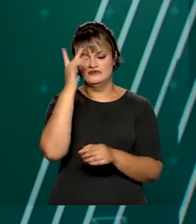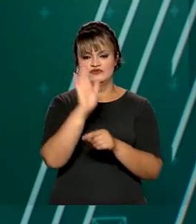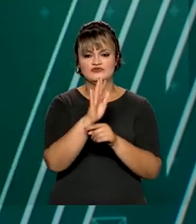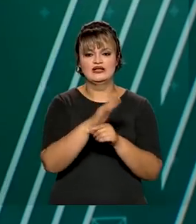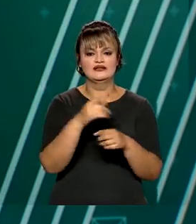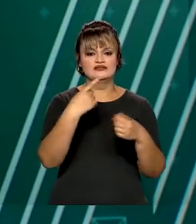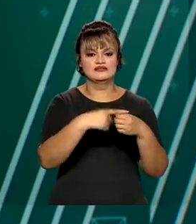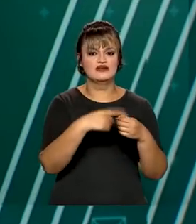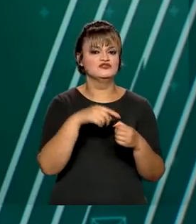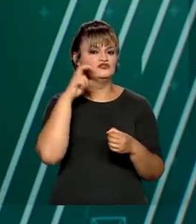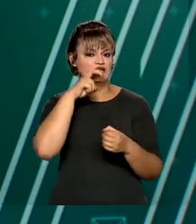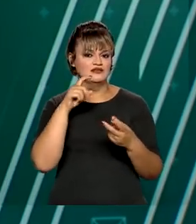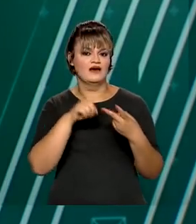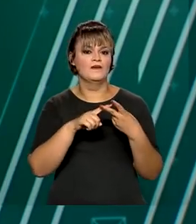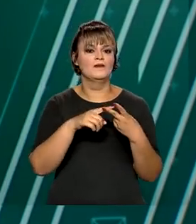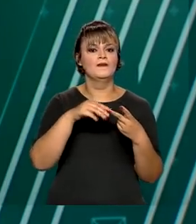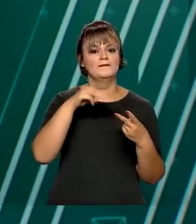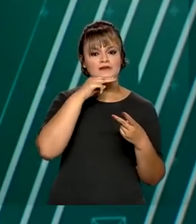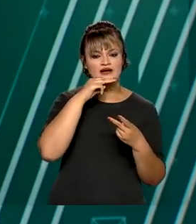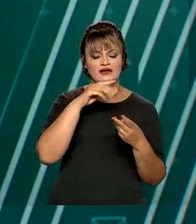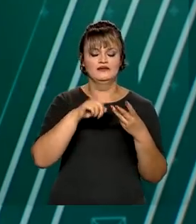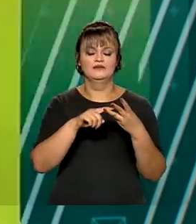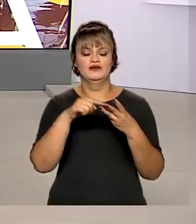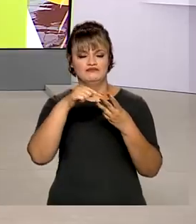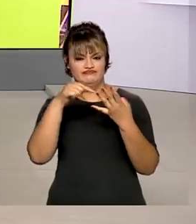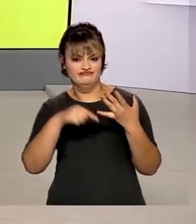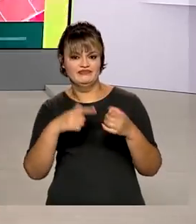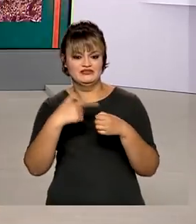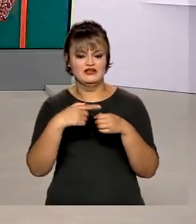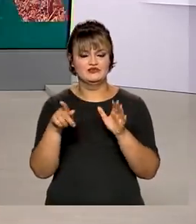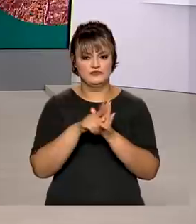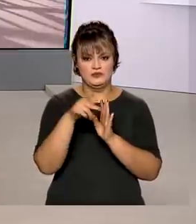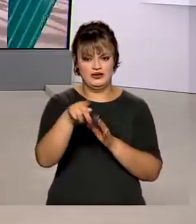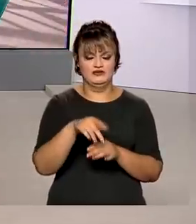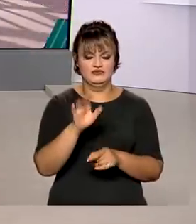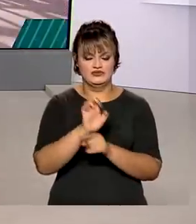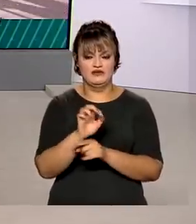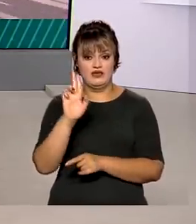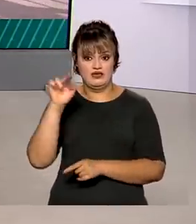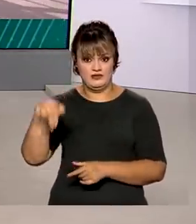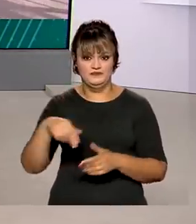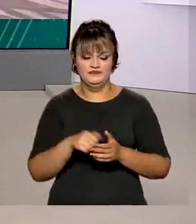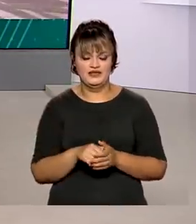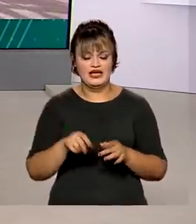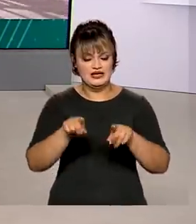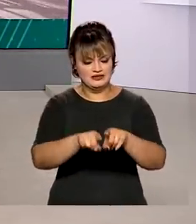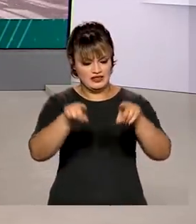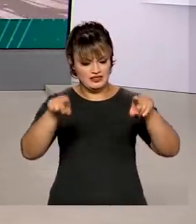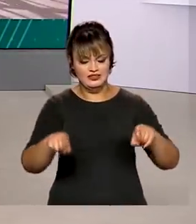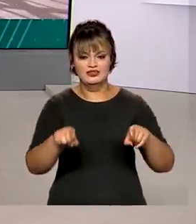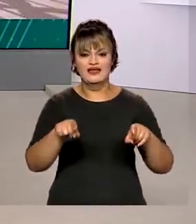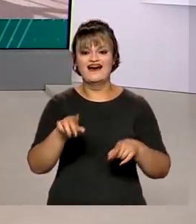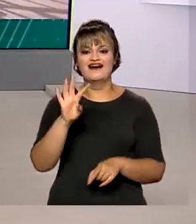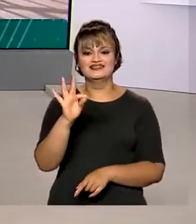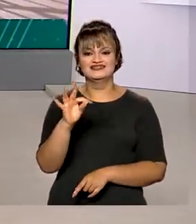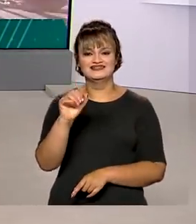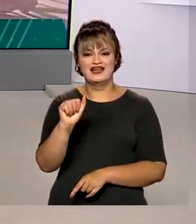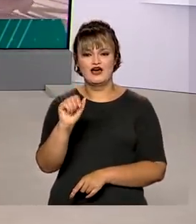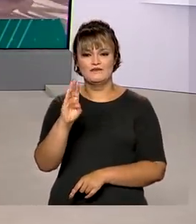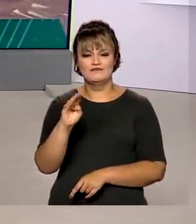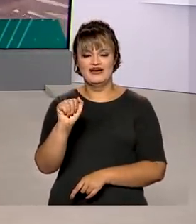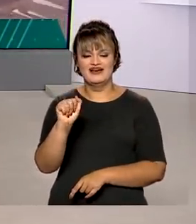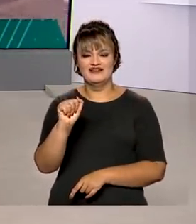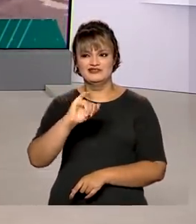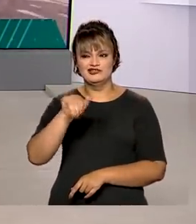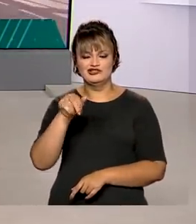Macaíba, Parnamirim e São Gonçalo do Amarante. A duplicação da reta Tabajara vai diminuir o número de acidentes na rodovia ao